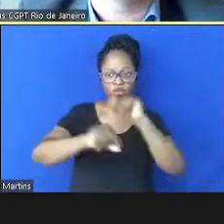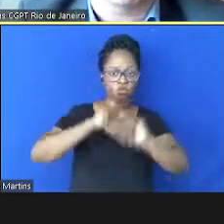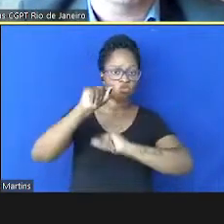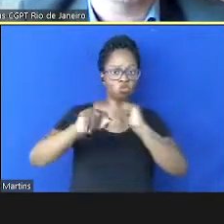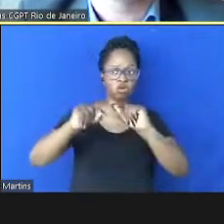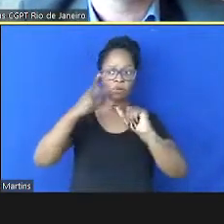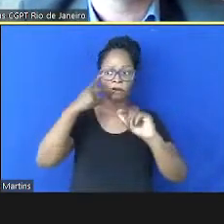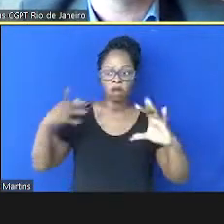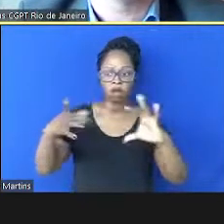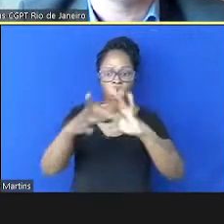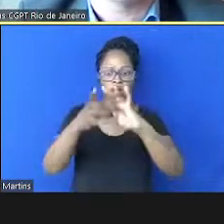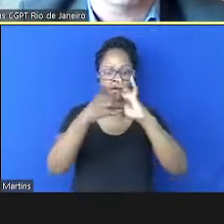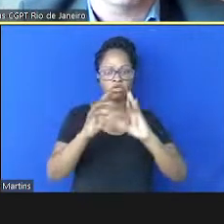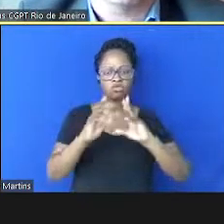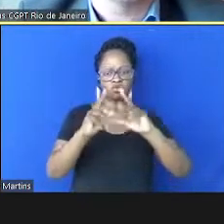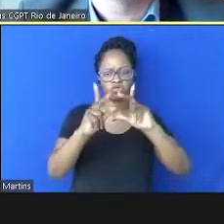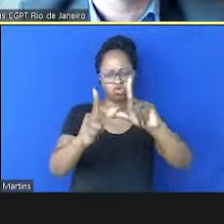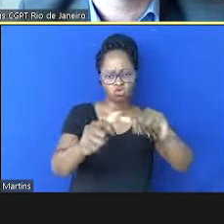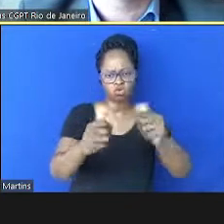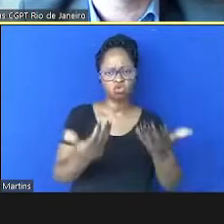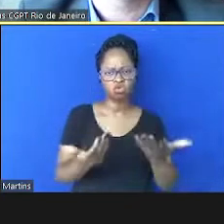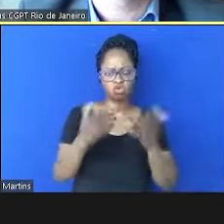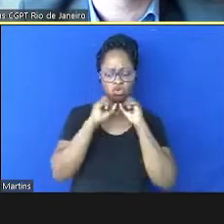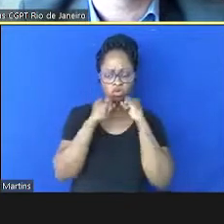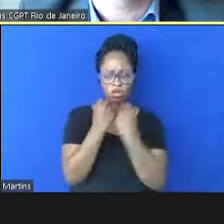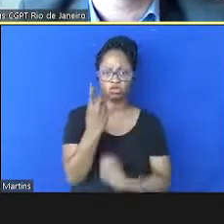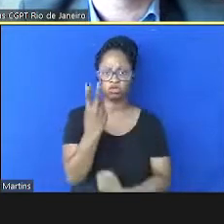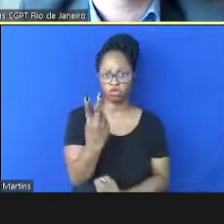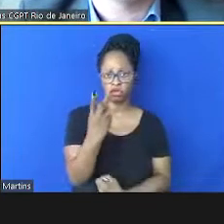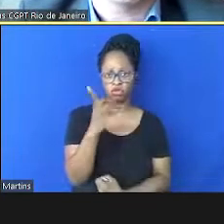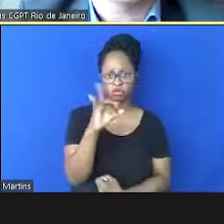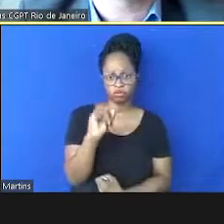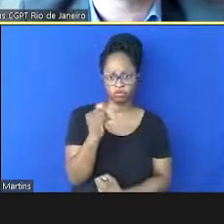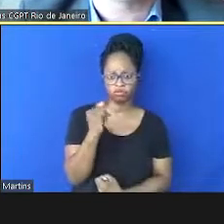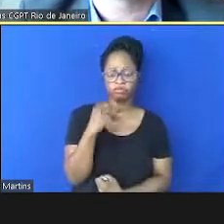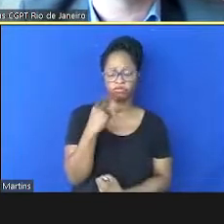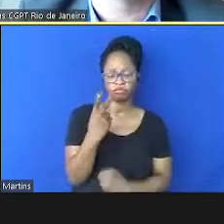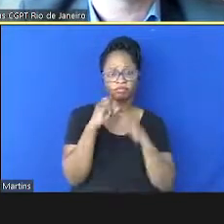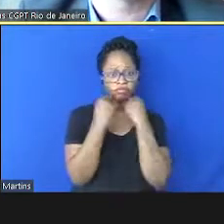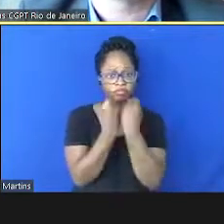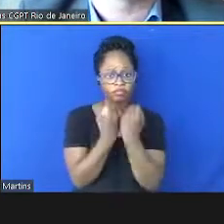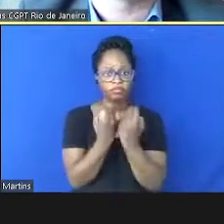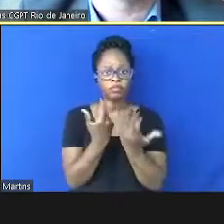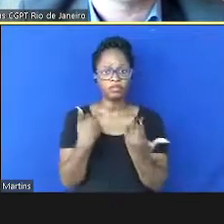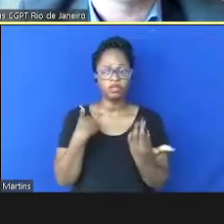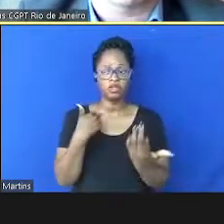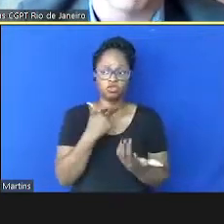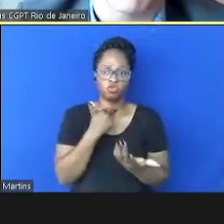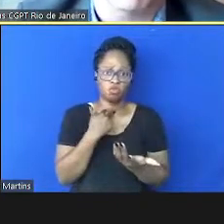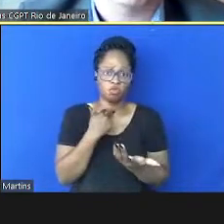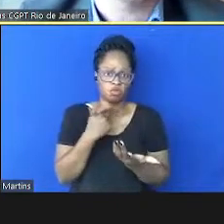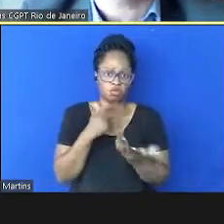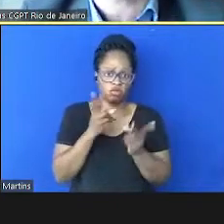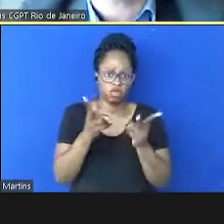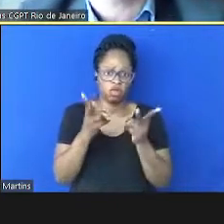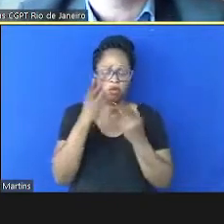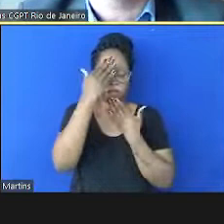muito proveitoso, os dois dias do seminário, e um gosto de estar aqui com todos vocês. Muito obrigado.